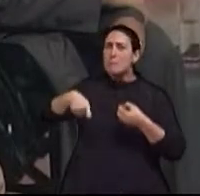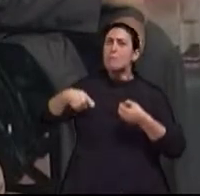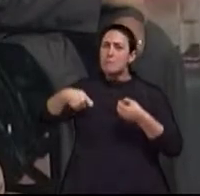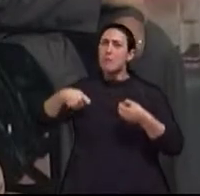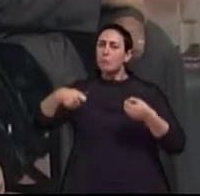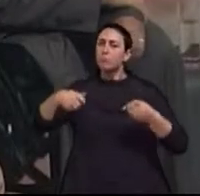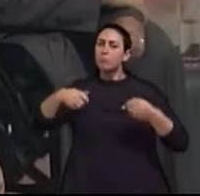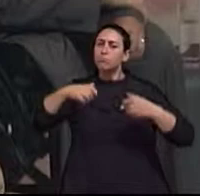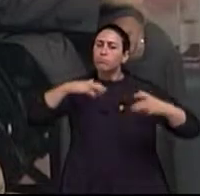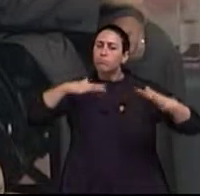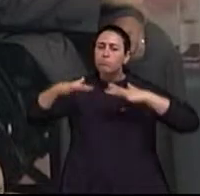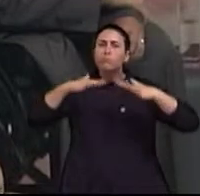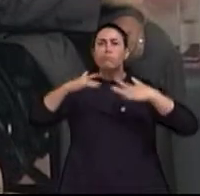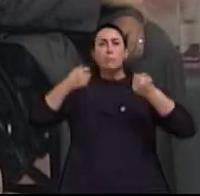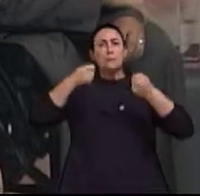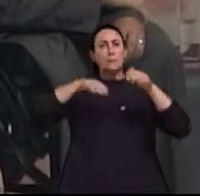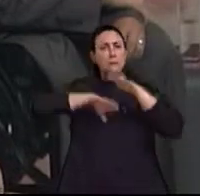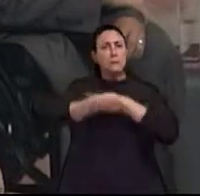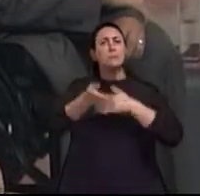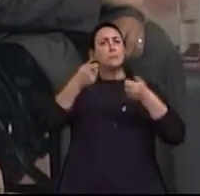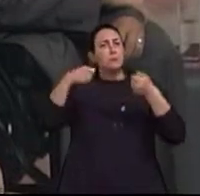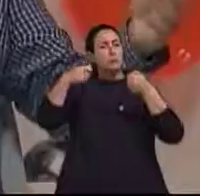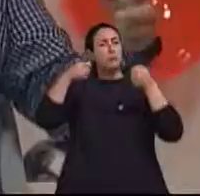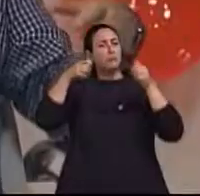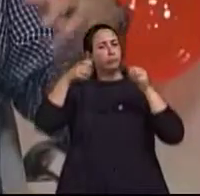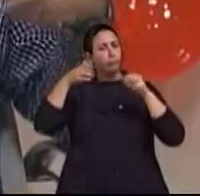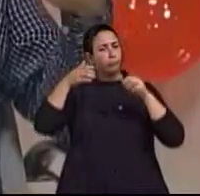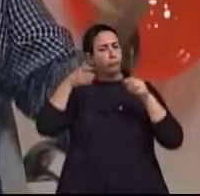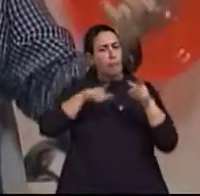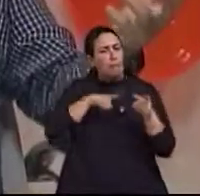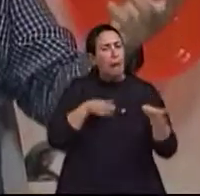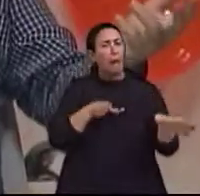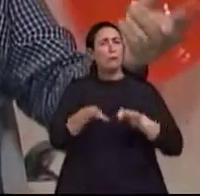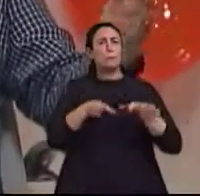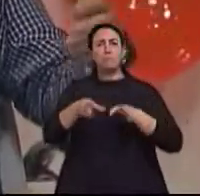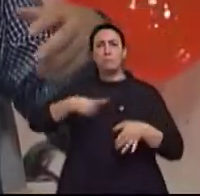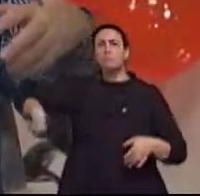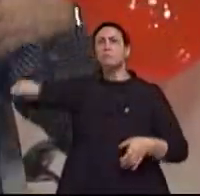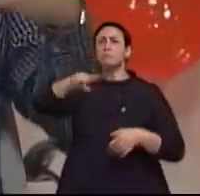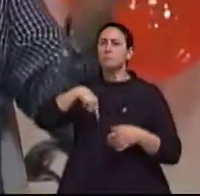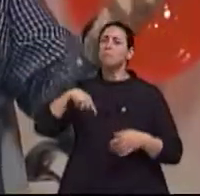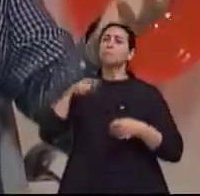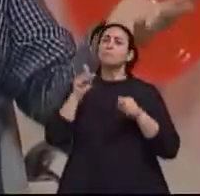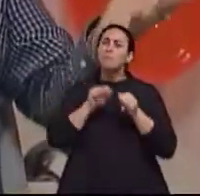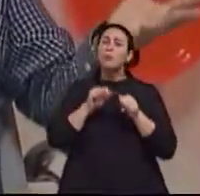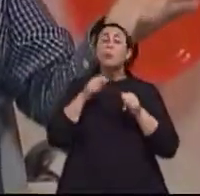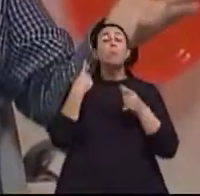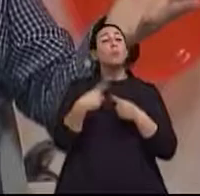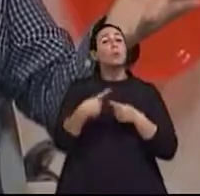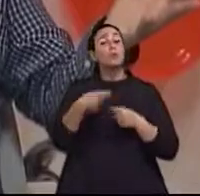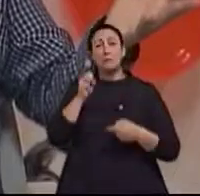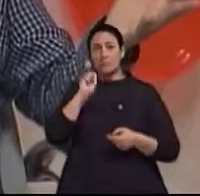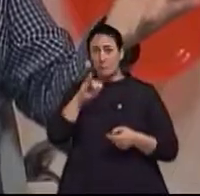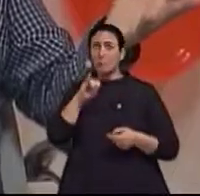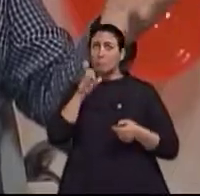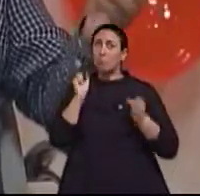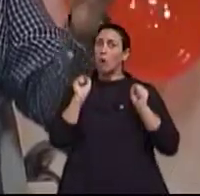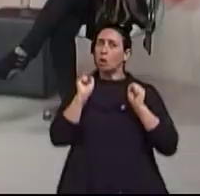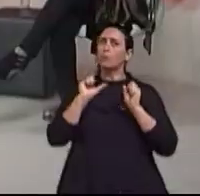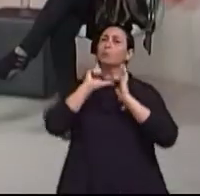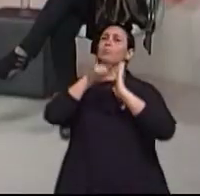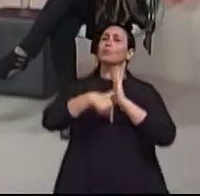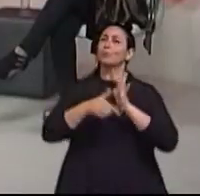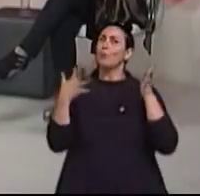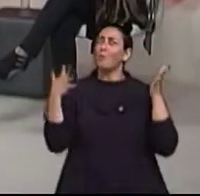essa é a proposta da nossa reunião de hoje, da conversa de hoje, se nós não nos prepararmos, a coisa vai ficar realmente bastante complicada.